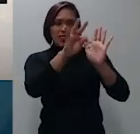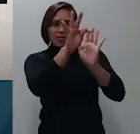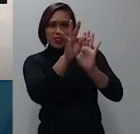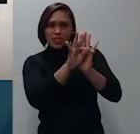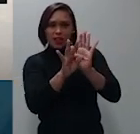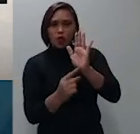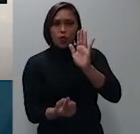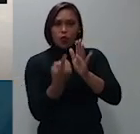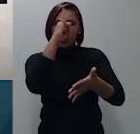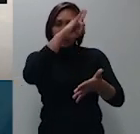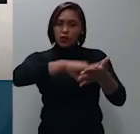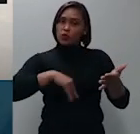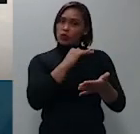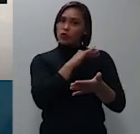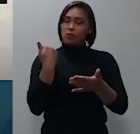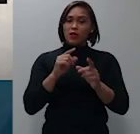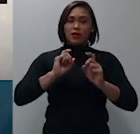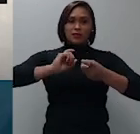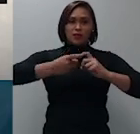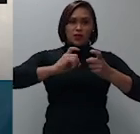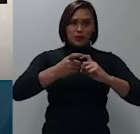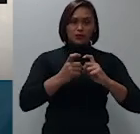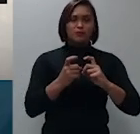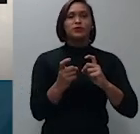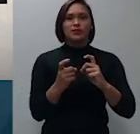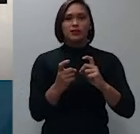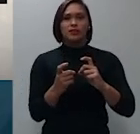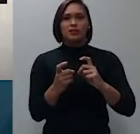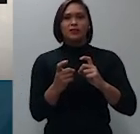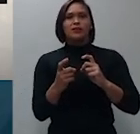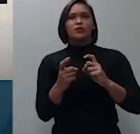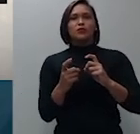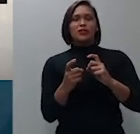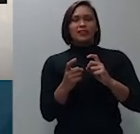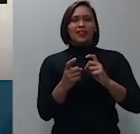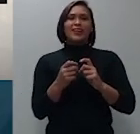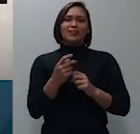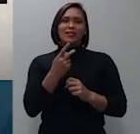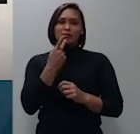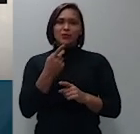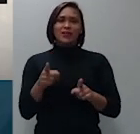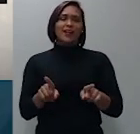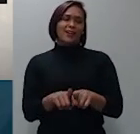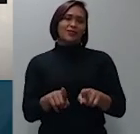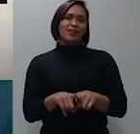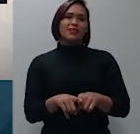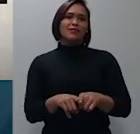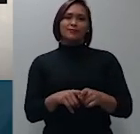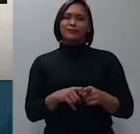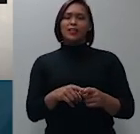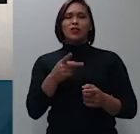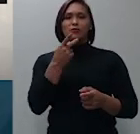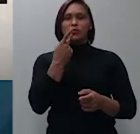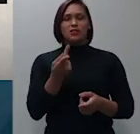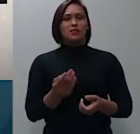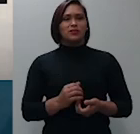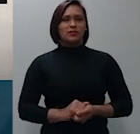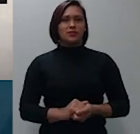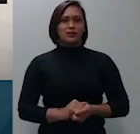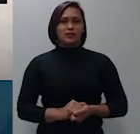administradora apresentou exceção de pré-executividade inclusive ao feito executivo